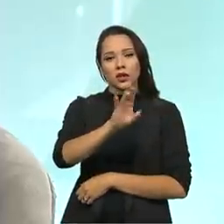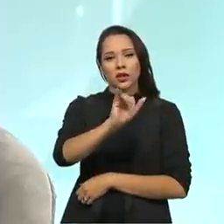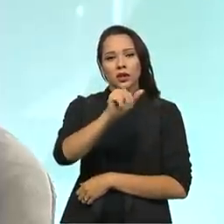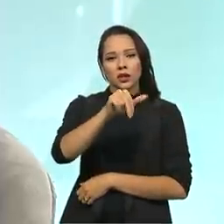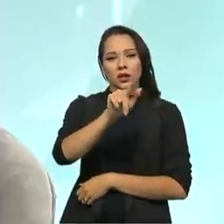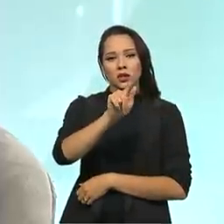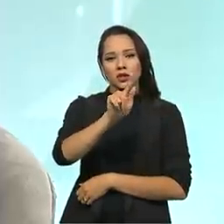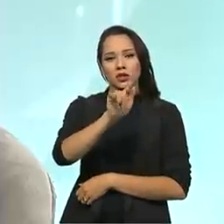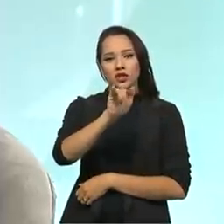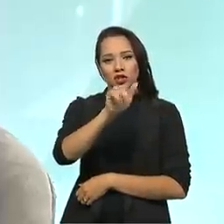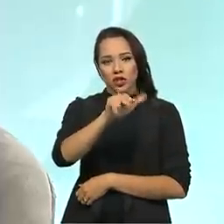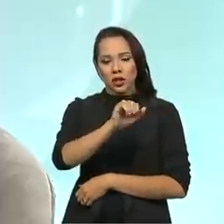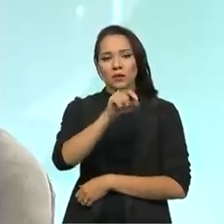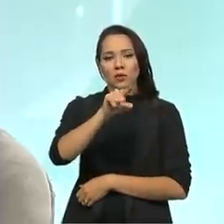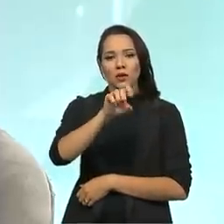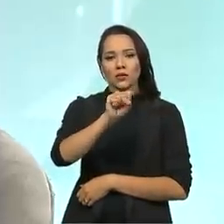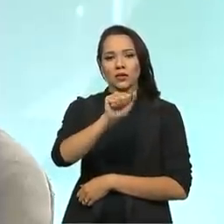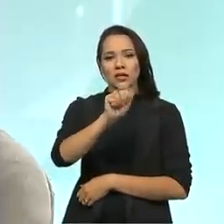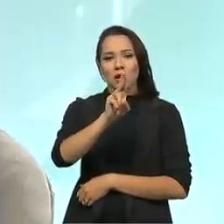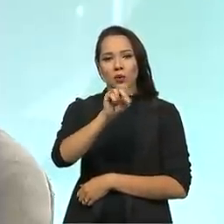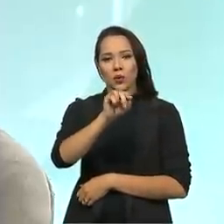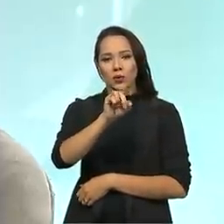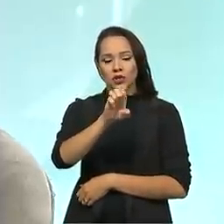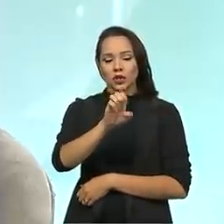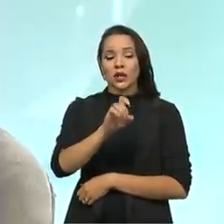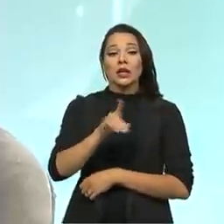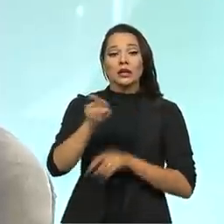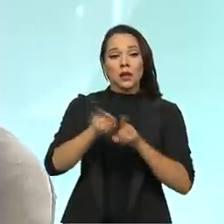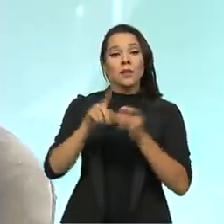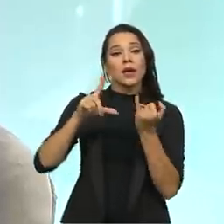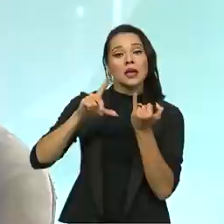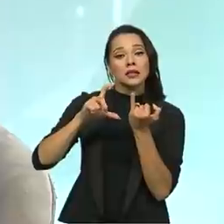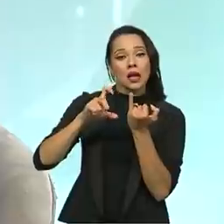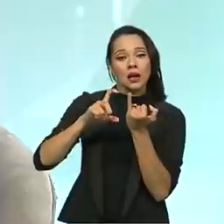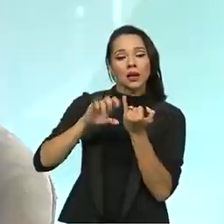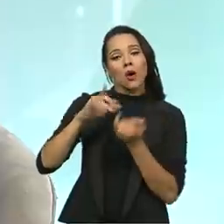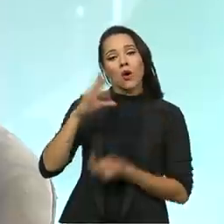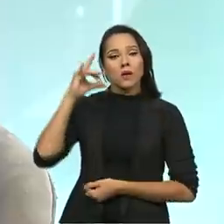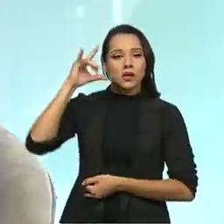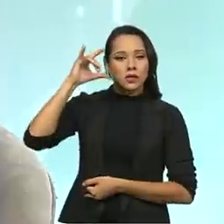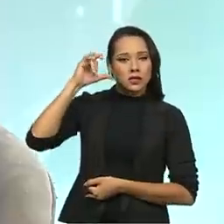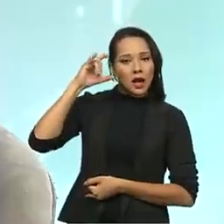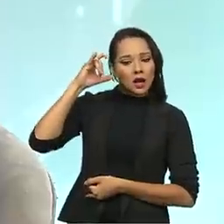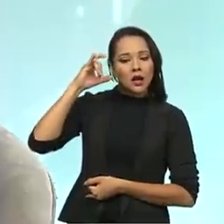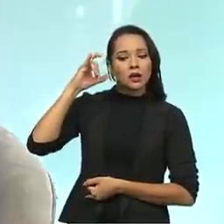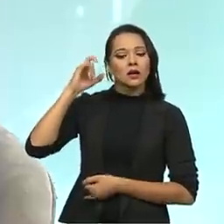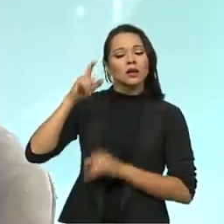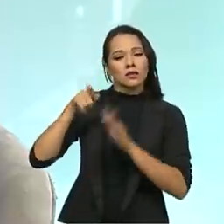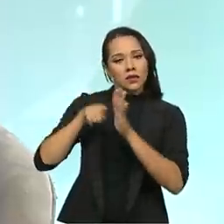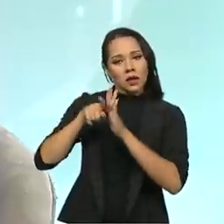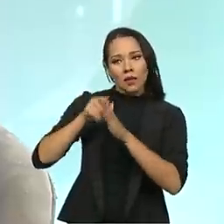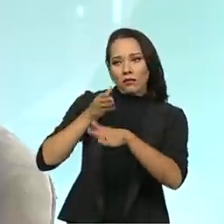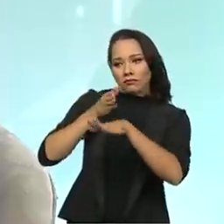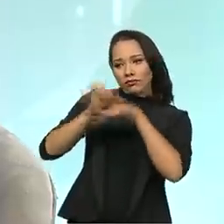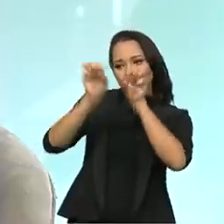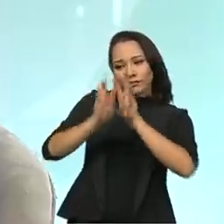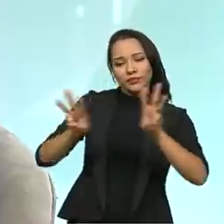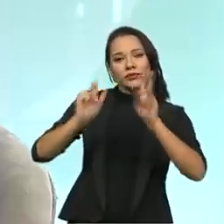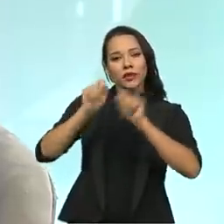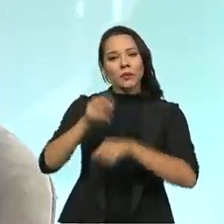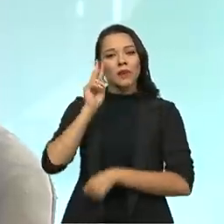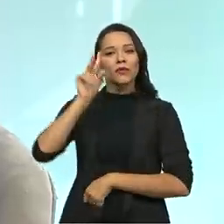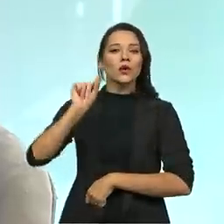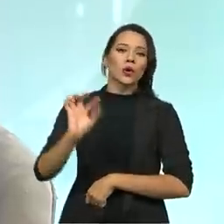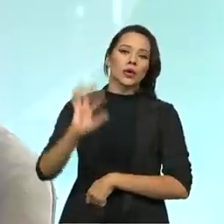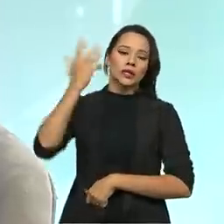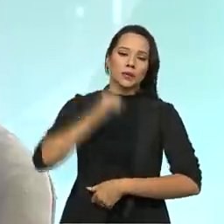e que também acessem lá o nosso Instagram, que é o cesai.ms, e lá a gente vai poder ver os fatos, né?